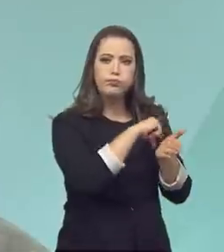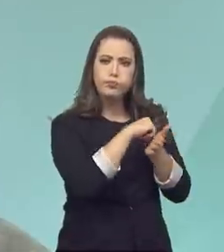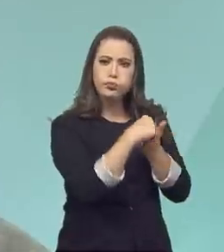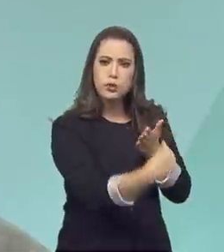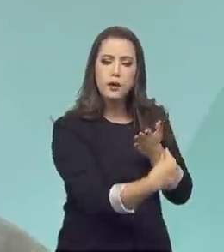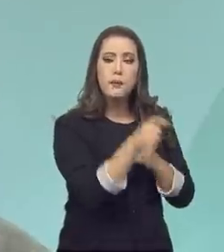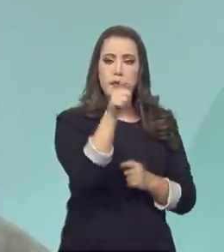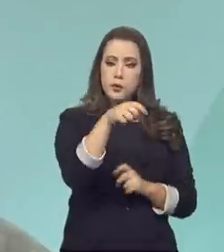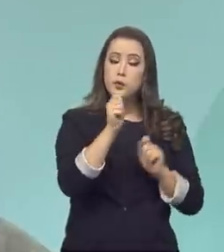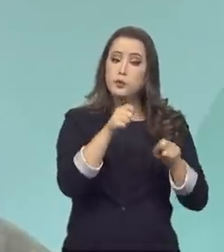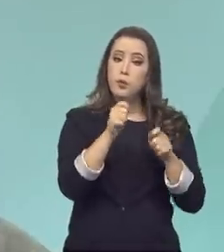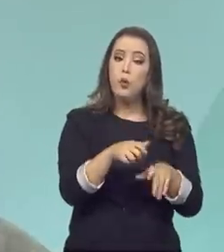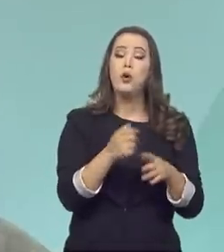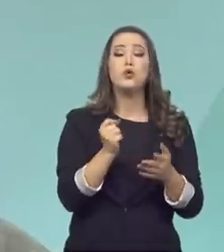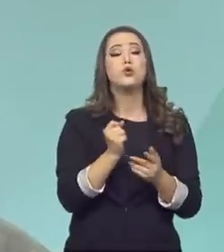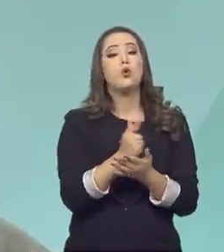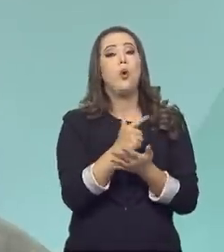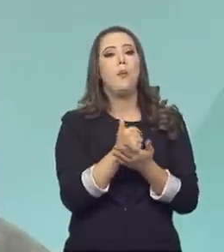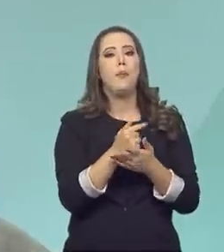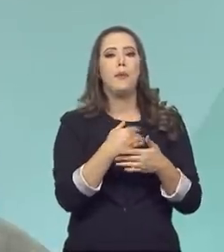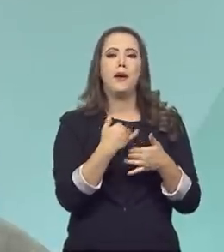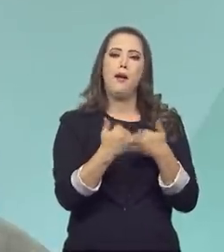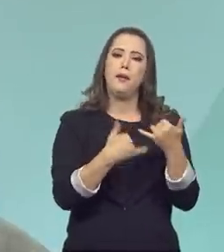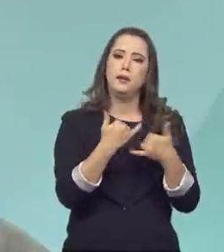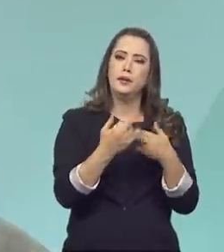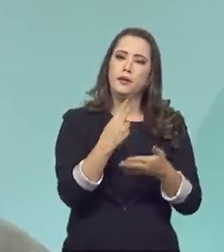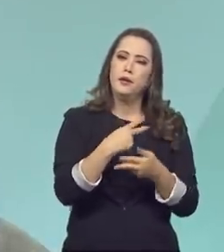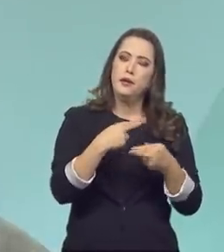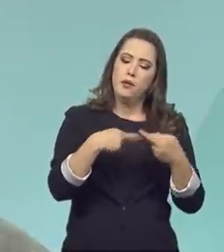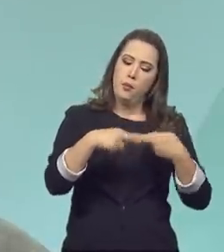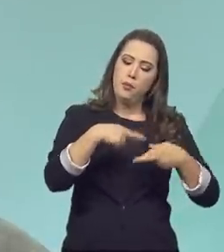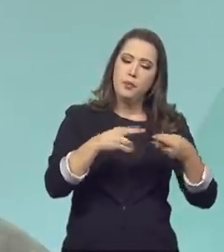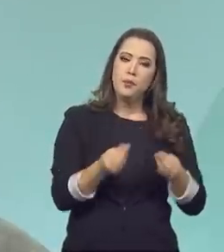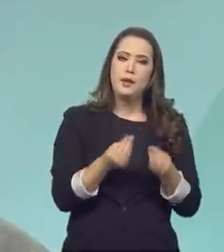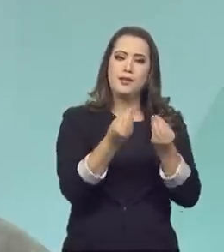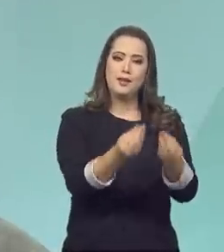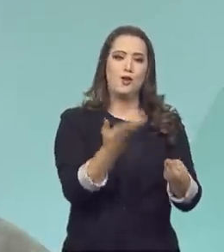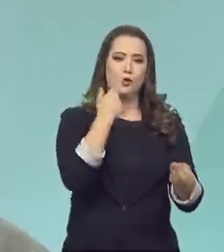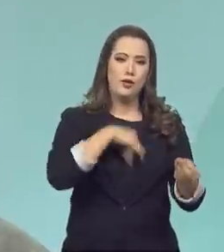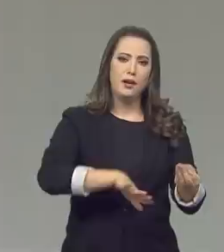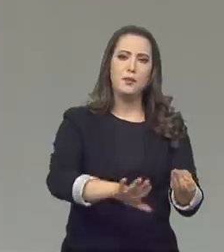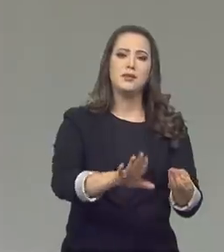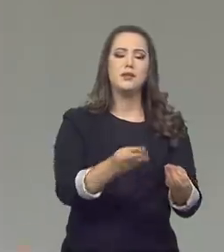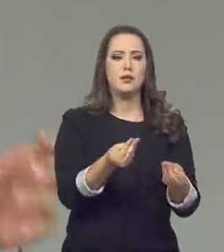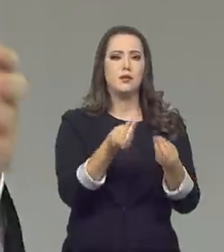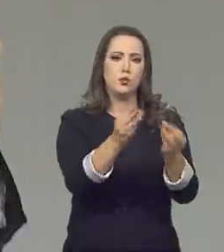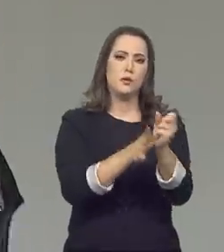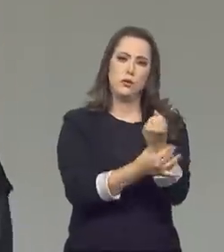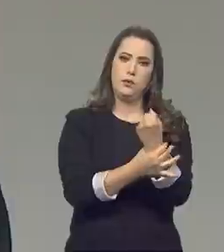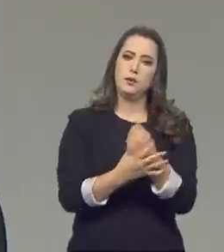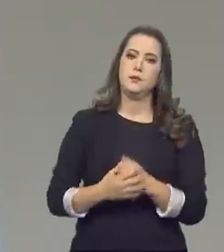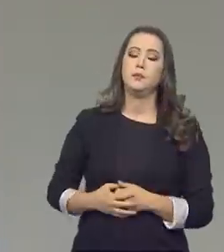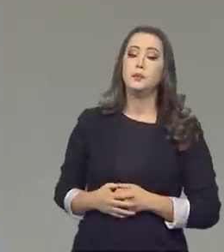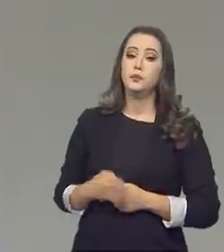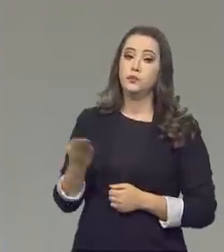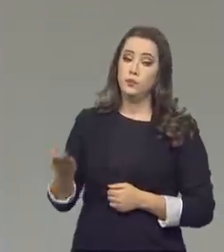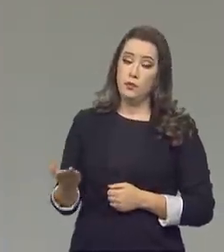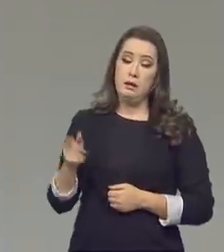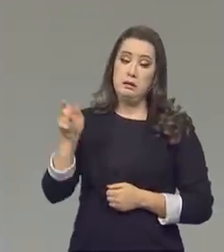comparem presentes, brinquedos para os seus filhos, trazendo segurança para o funcionamento da economia. Essa função de